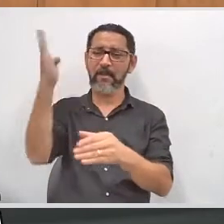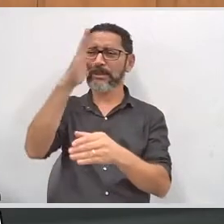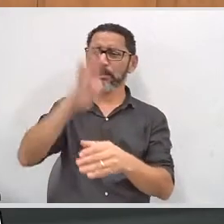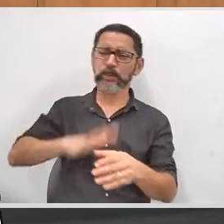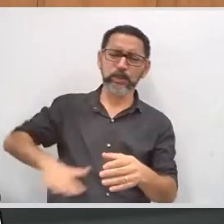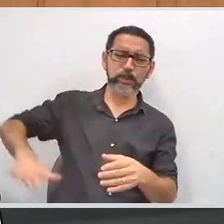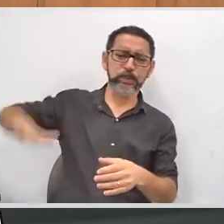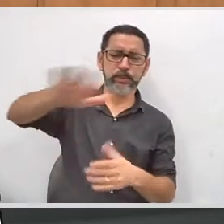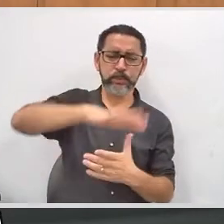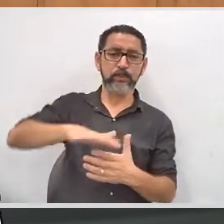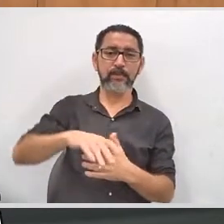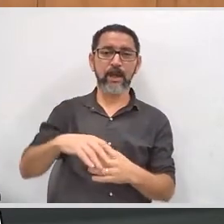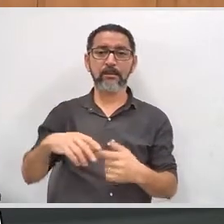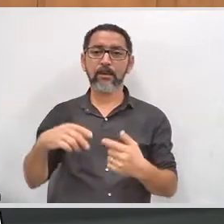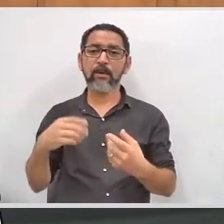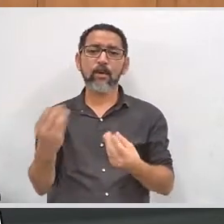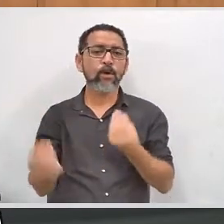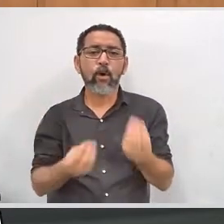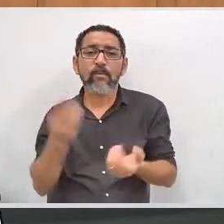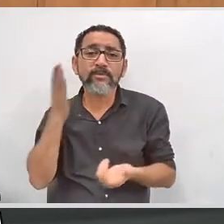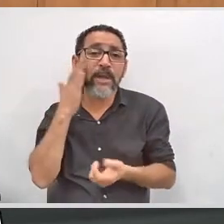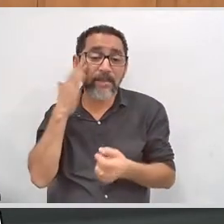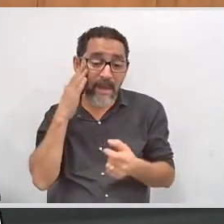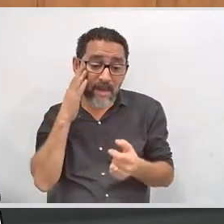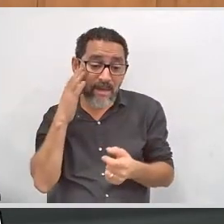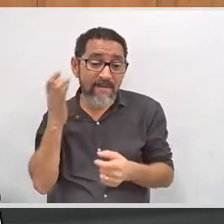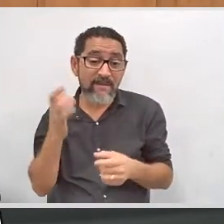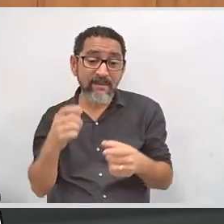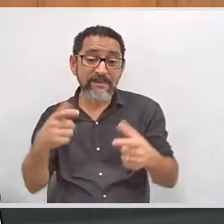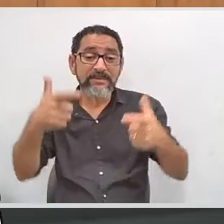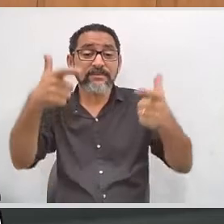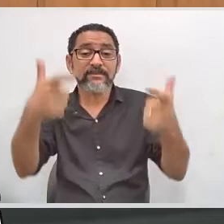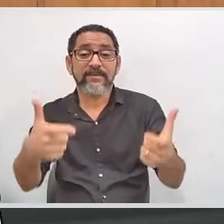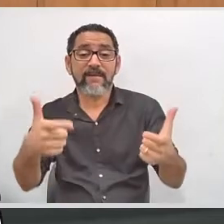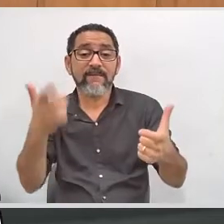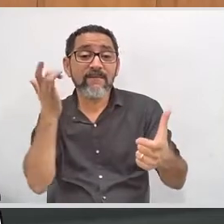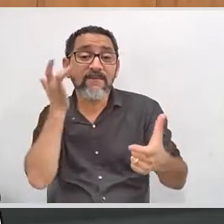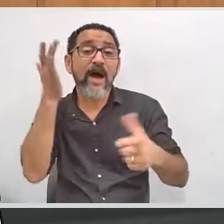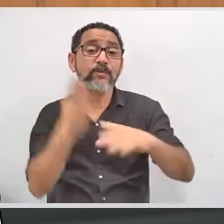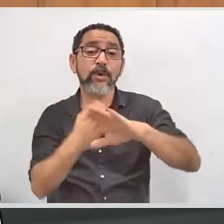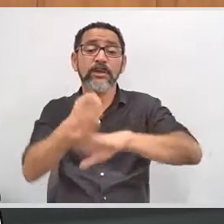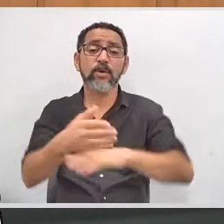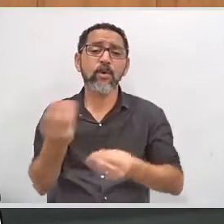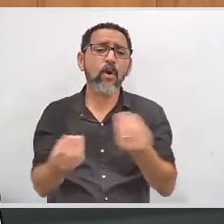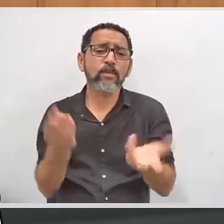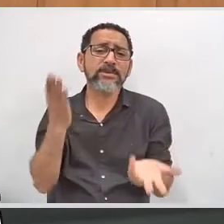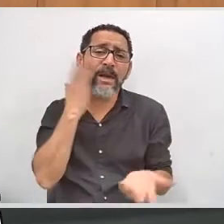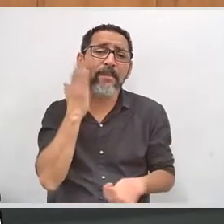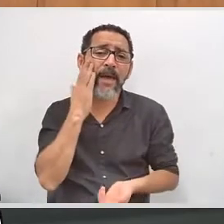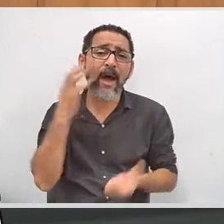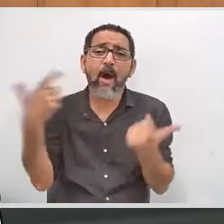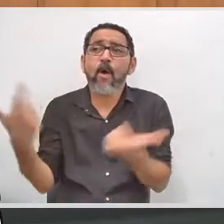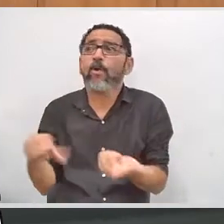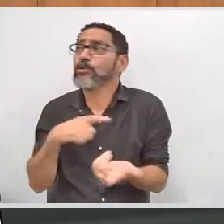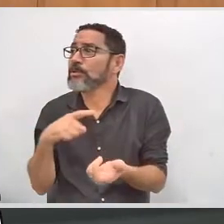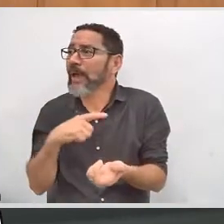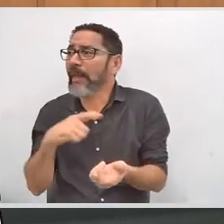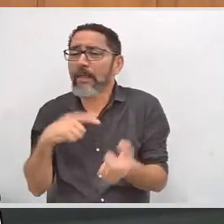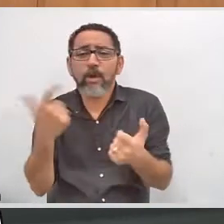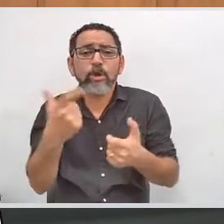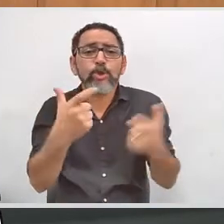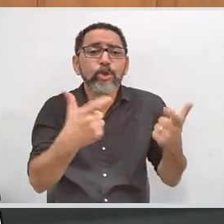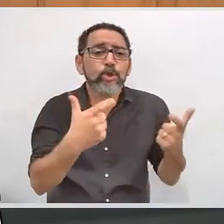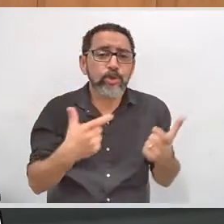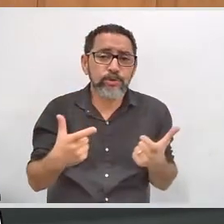esse cartaz. Esse cartaz, ele identifica a sessão de fácil acesso. Então, aquele